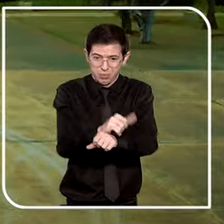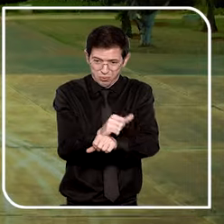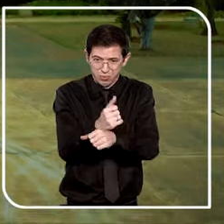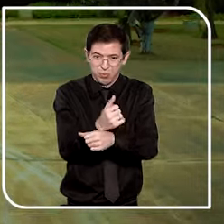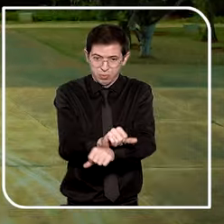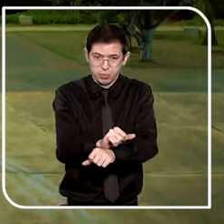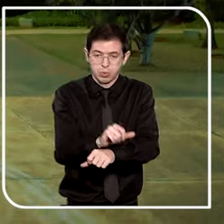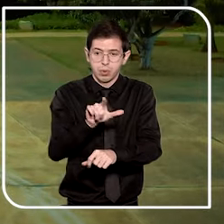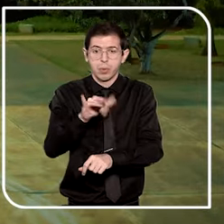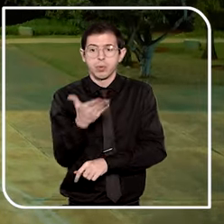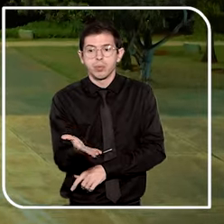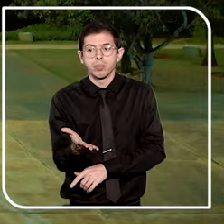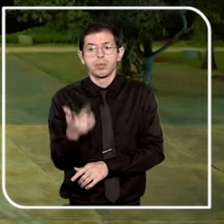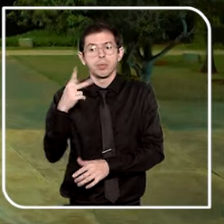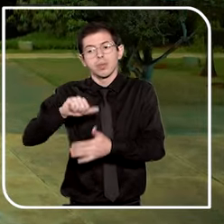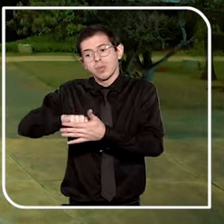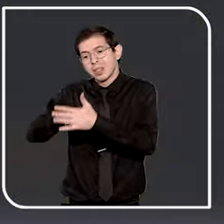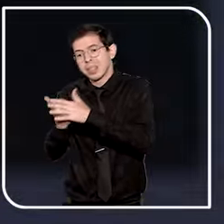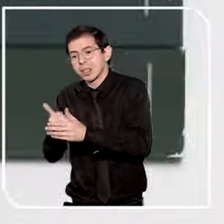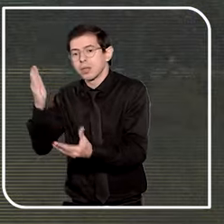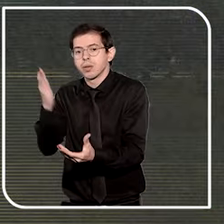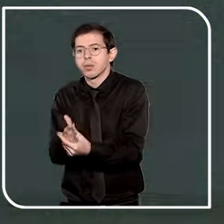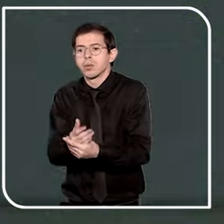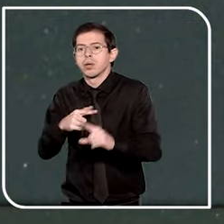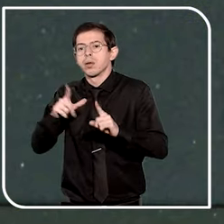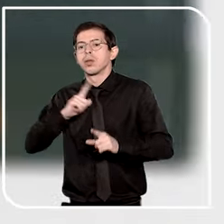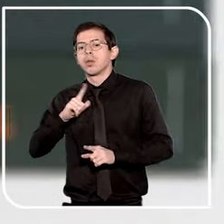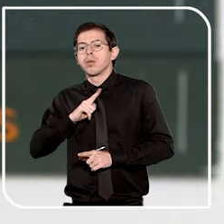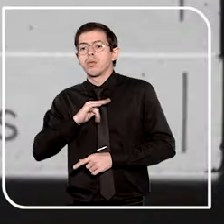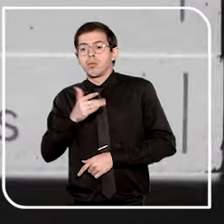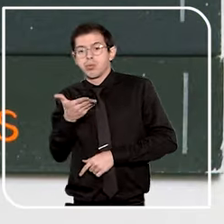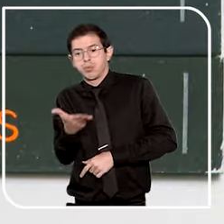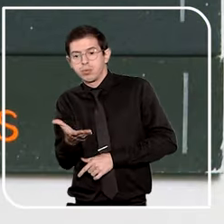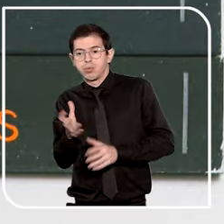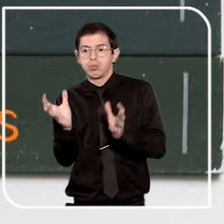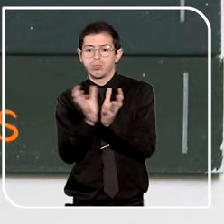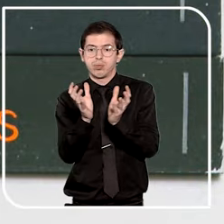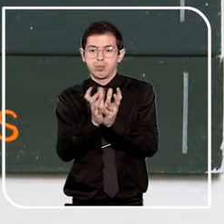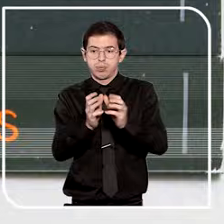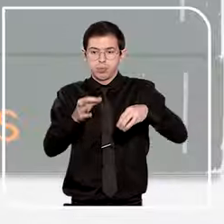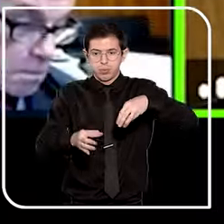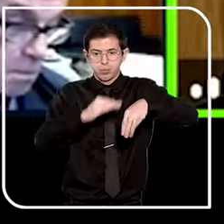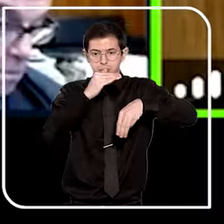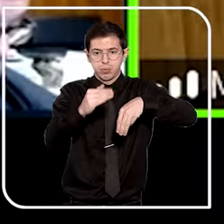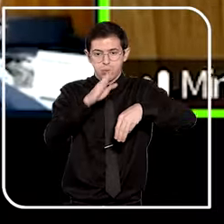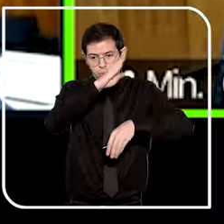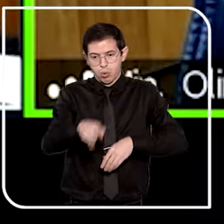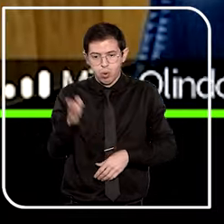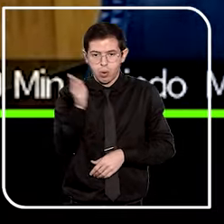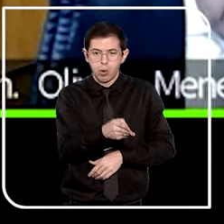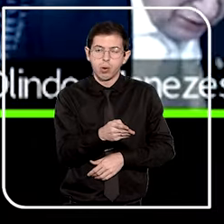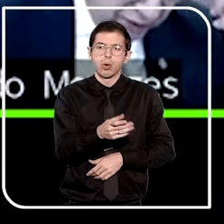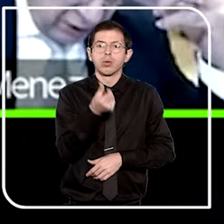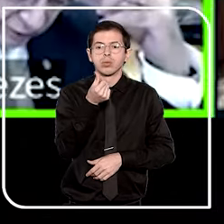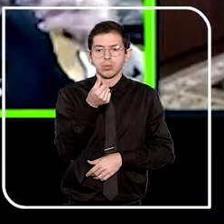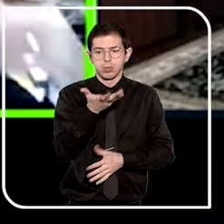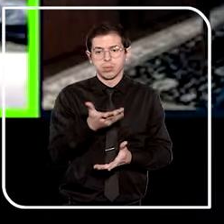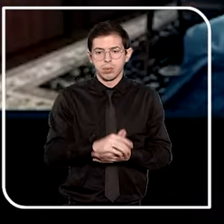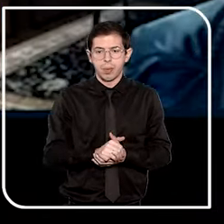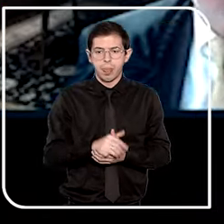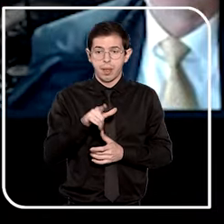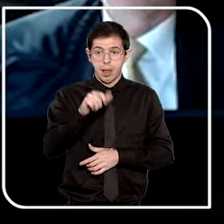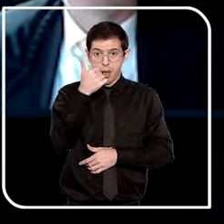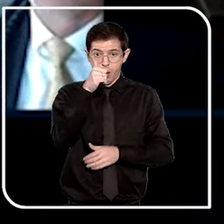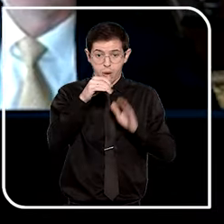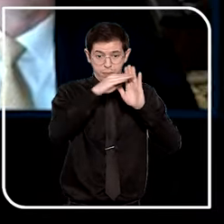STJ trancar a ação, mas tiveram o pedido negado pelos ministros da sexta turma. Em 11 tópicos diferentes, os